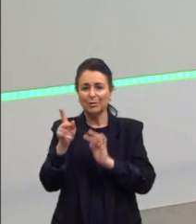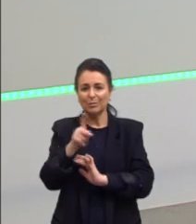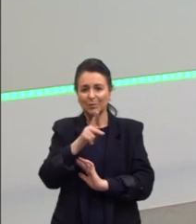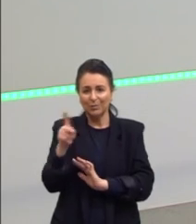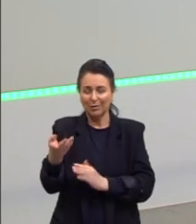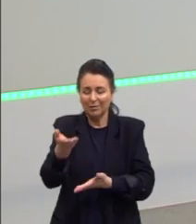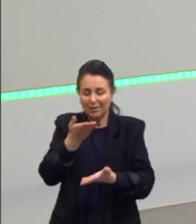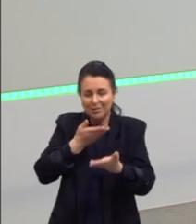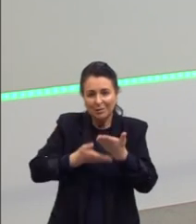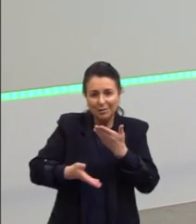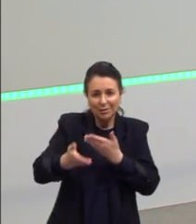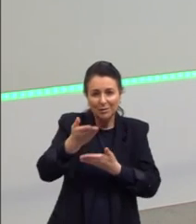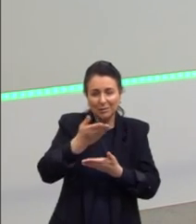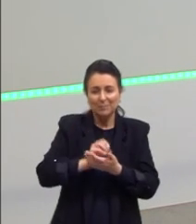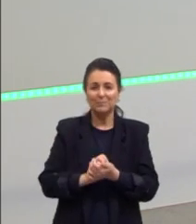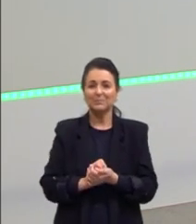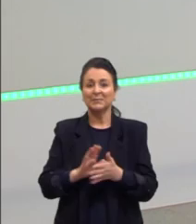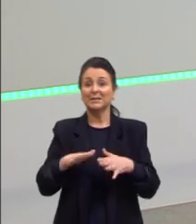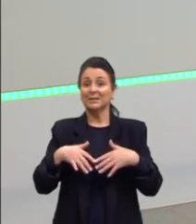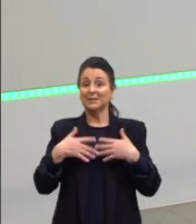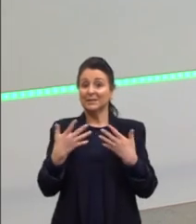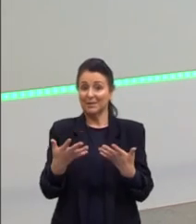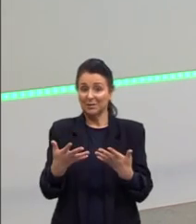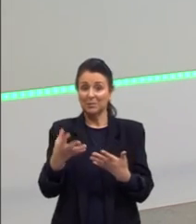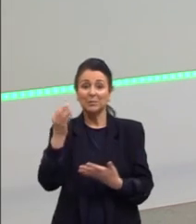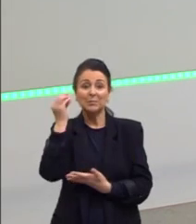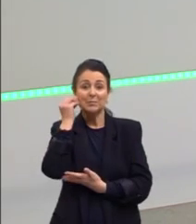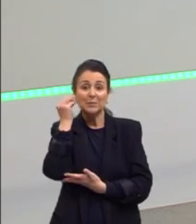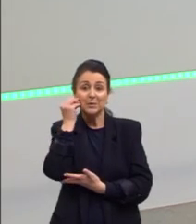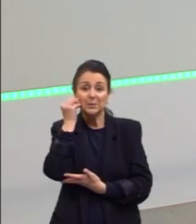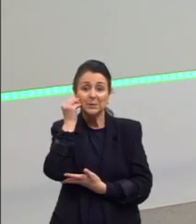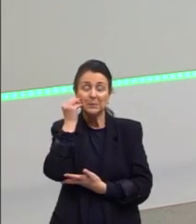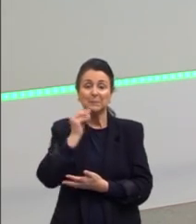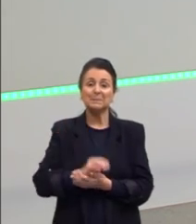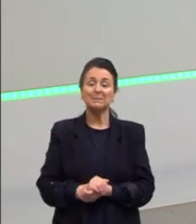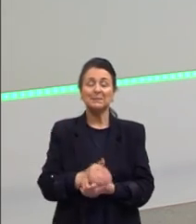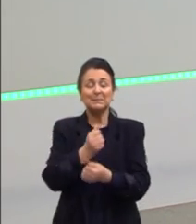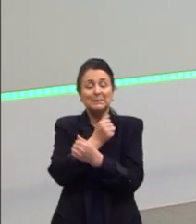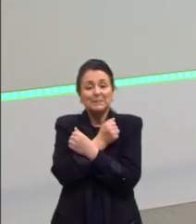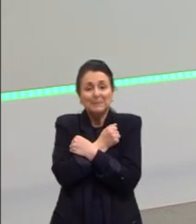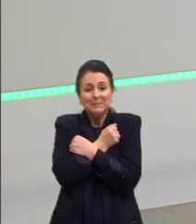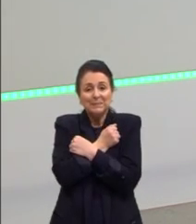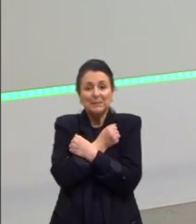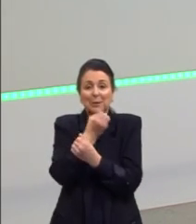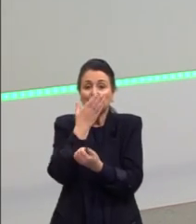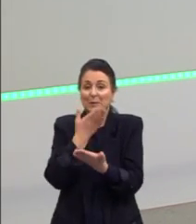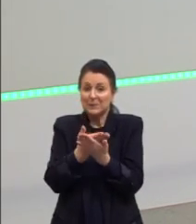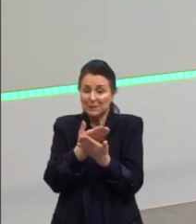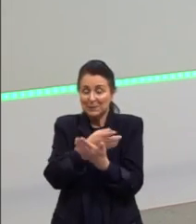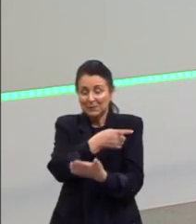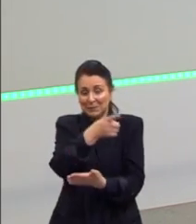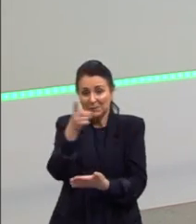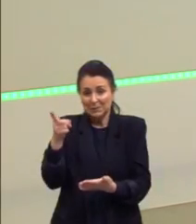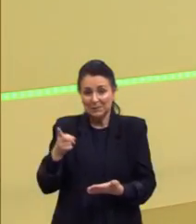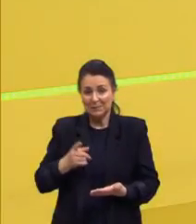feedback, certo? Então, um beijão e forte abraço. Bons estudos, pessoal!